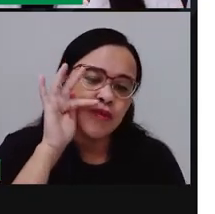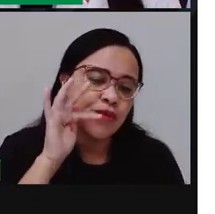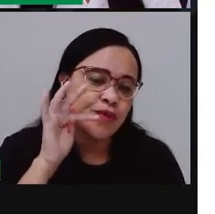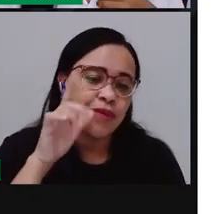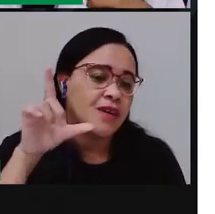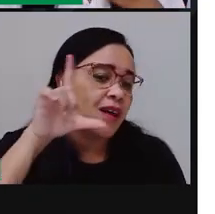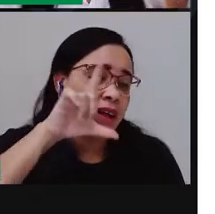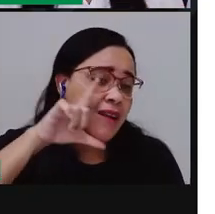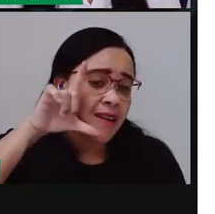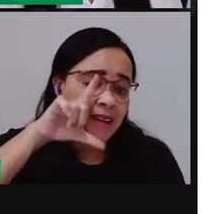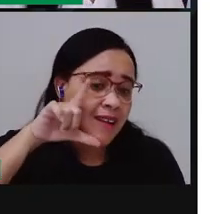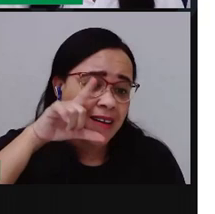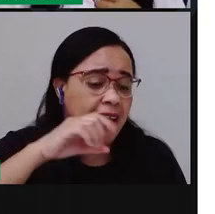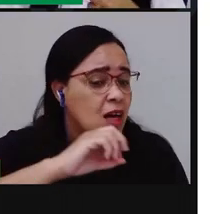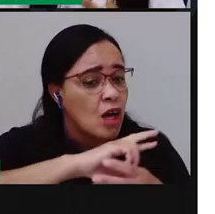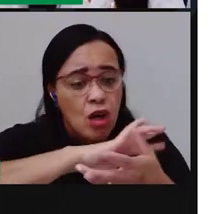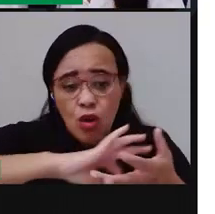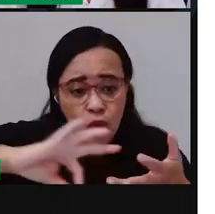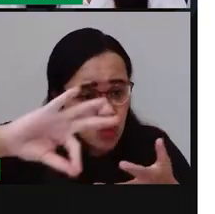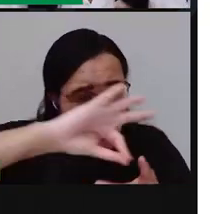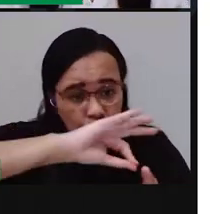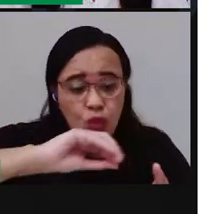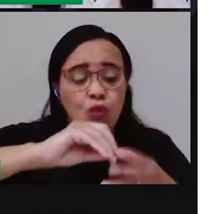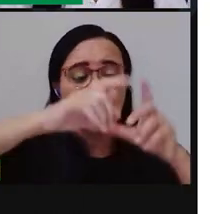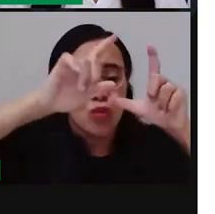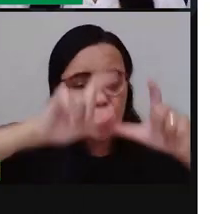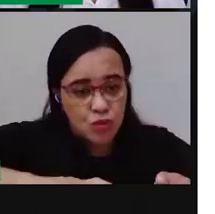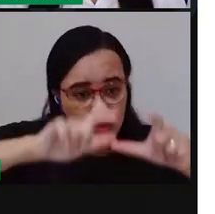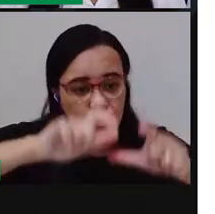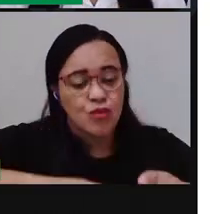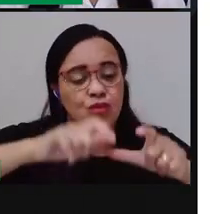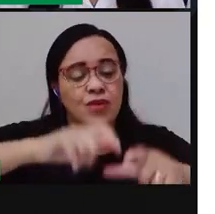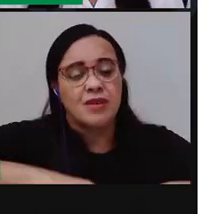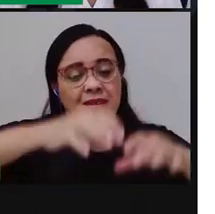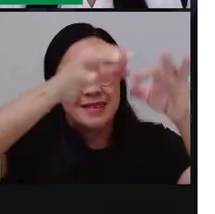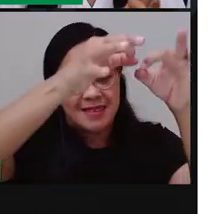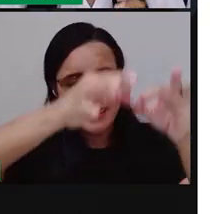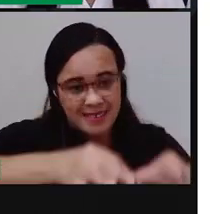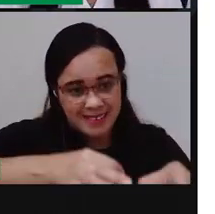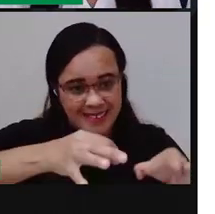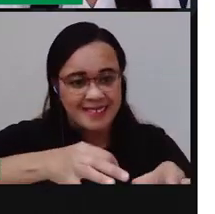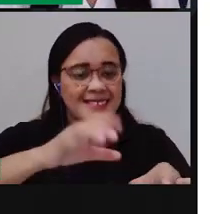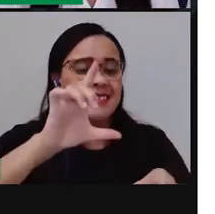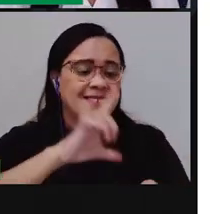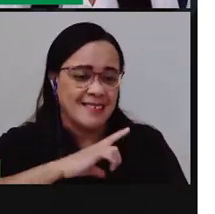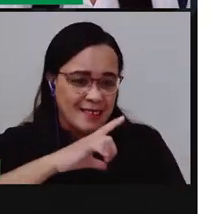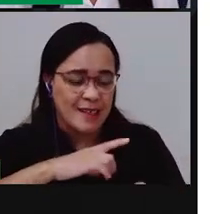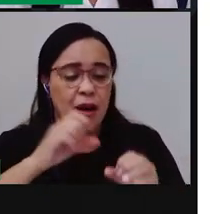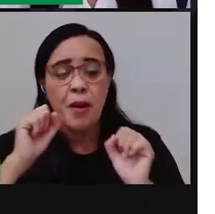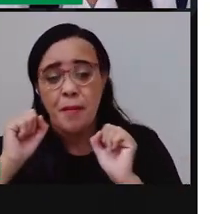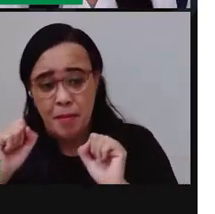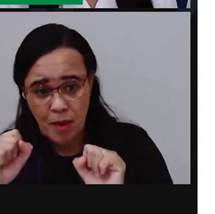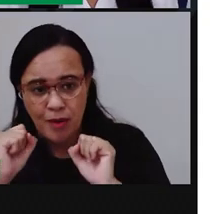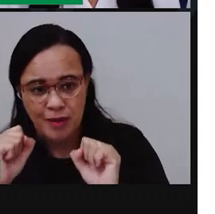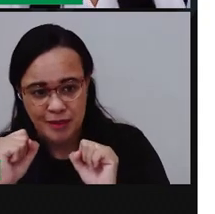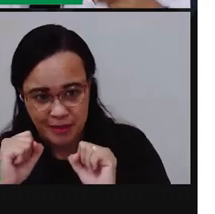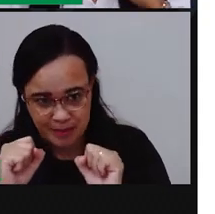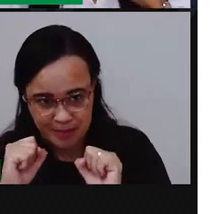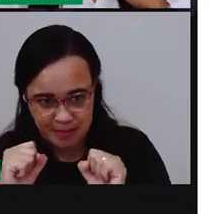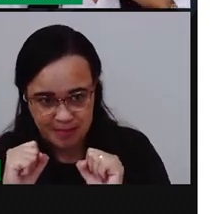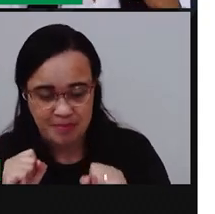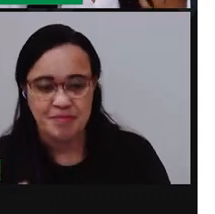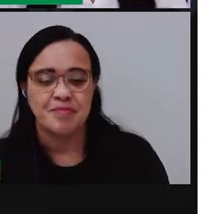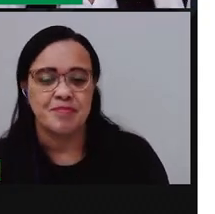materiais secos que são vidro, plástico, papel. Não, ele pode ser reutilizado em casa mesmo